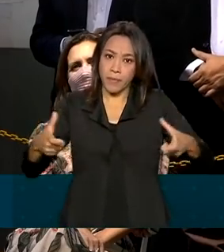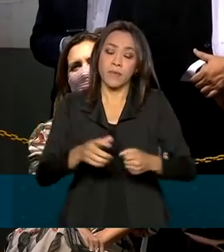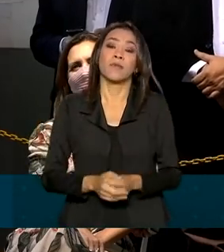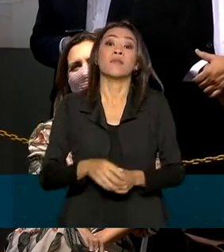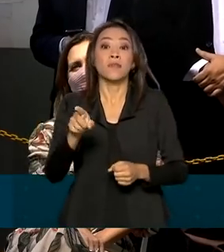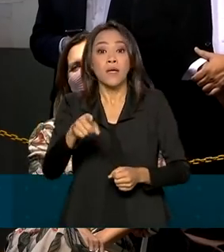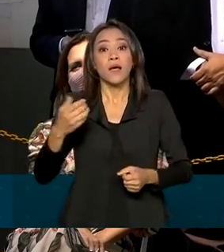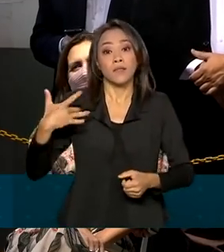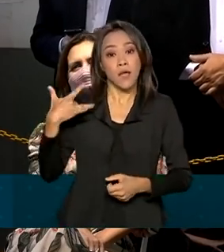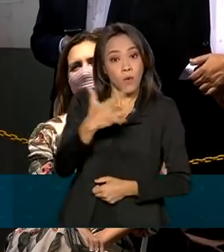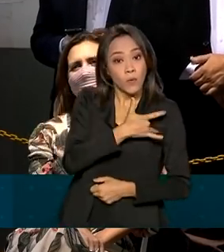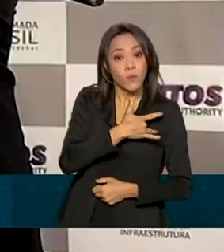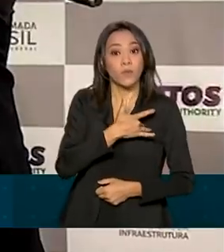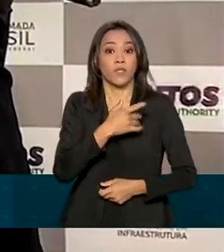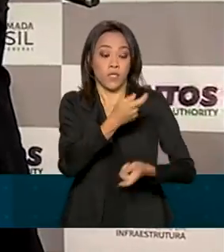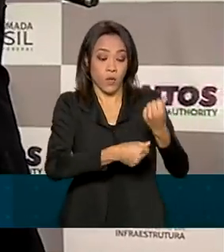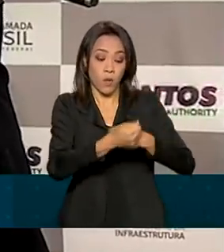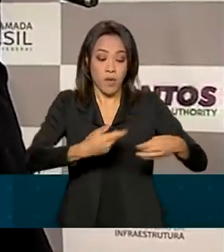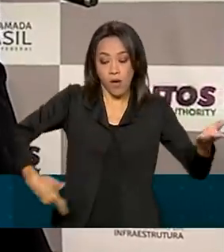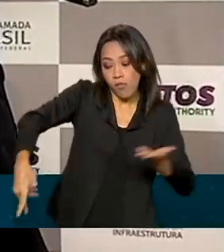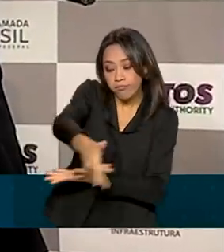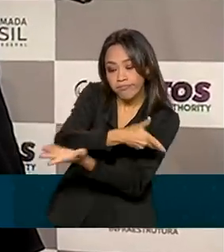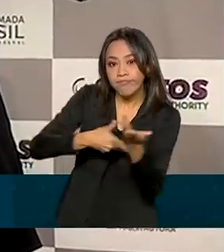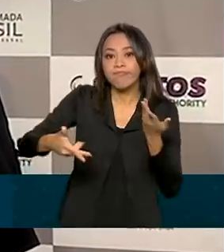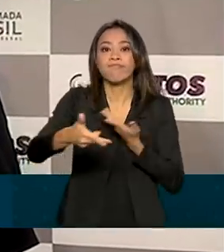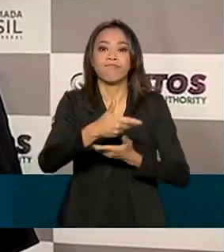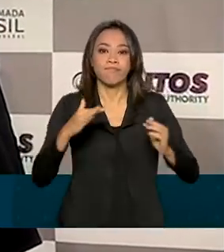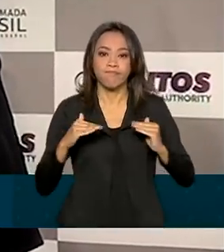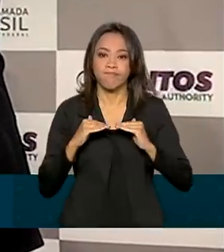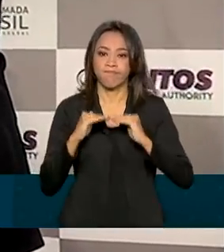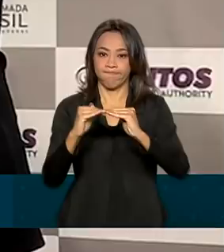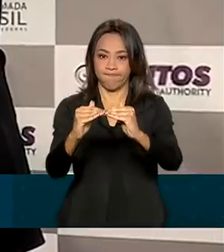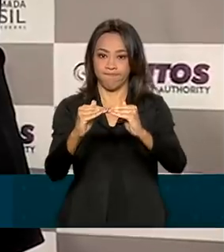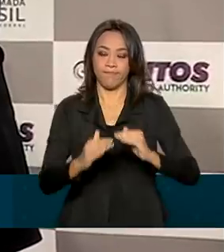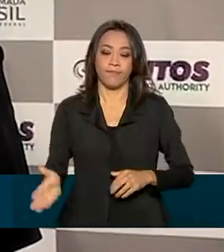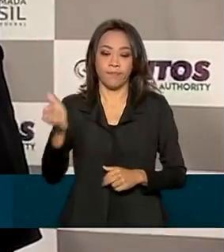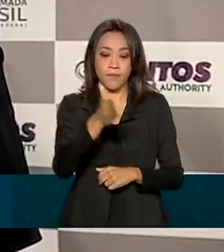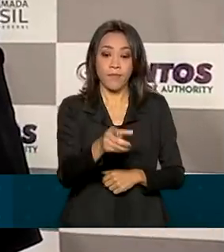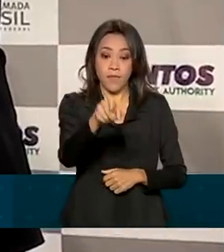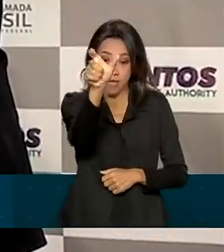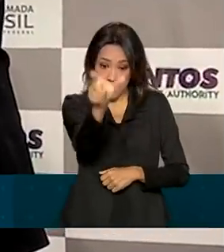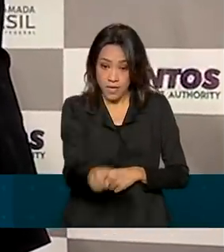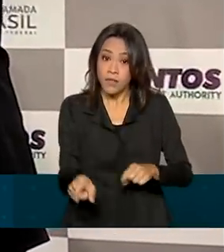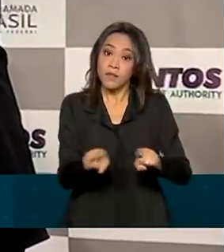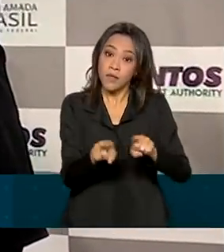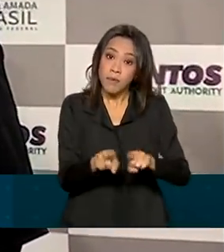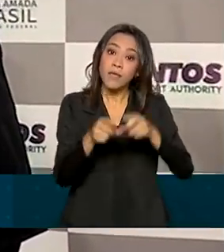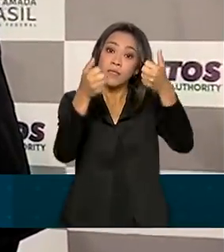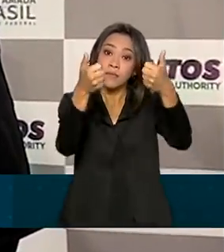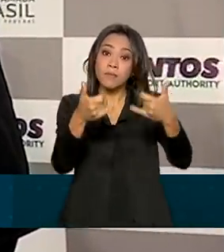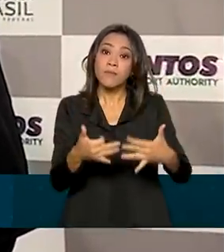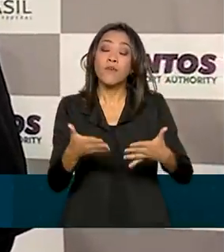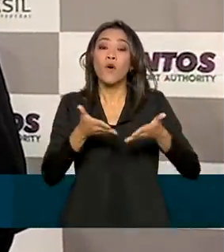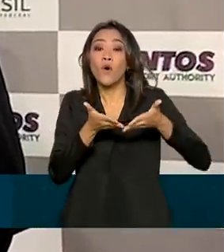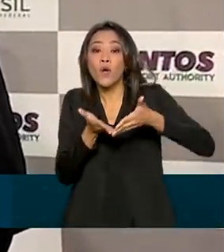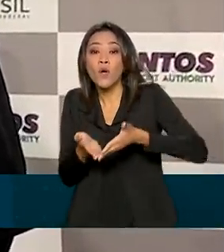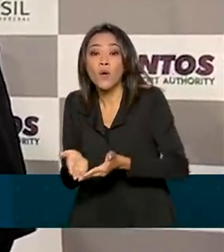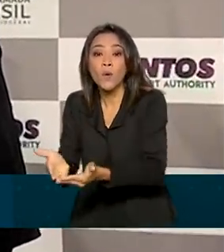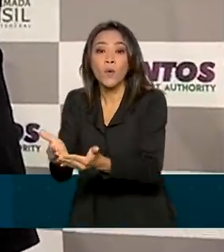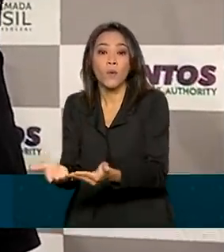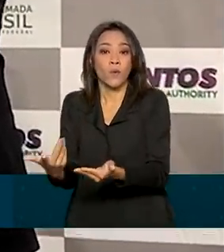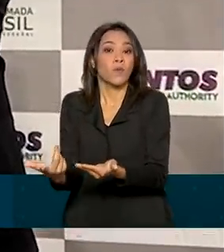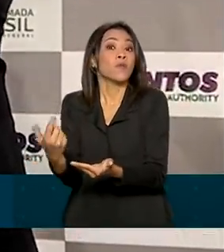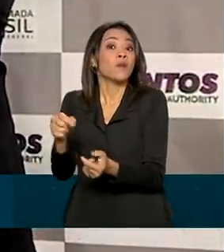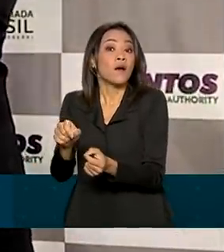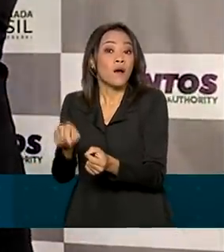nem saúde sem economia. O ministro da Infraestrutura, Tarcísio de Freitas, também esteve no Porto de Santos para o início da